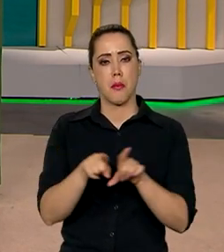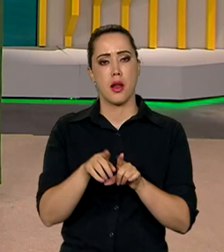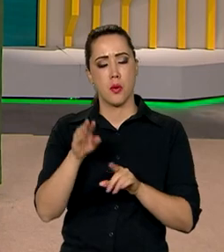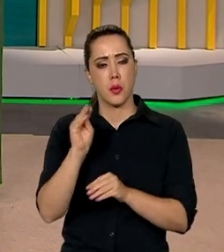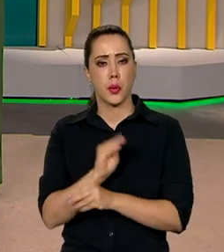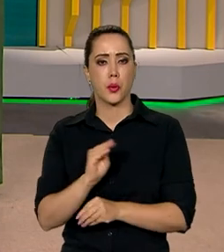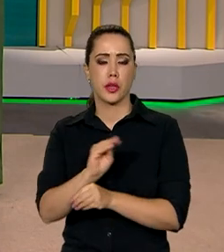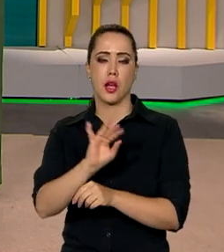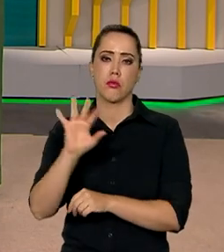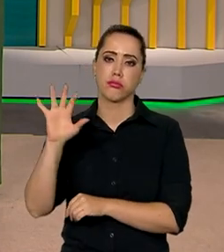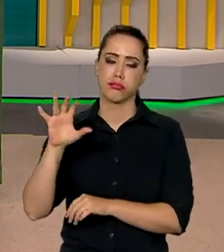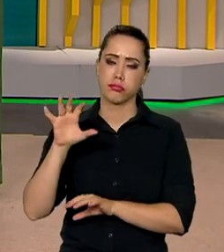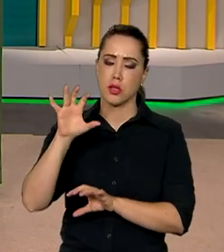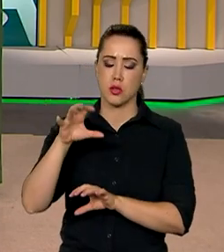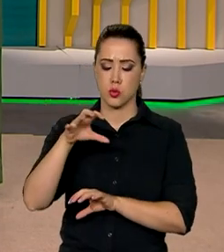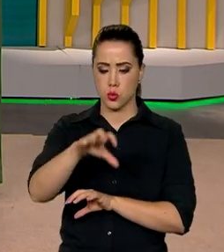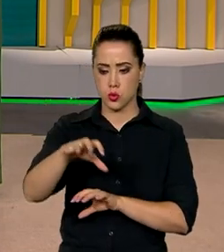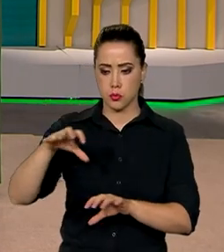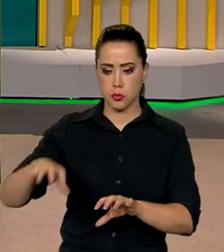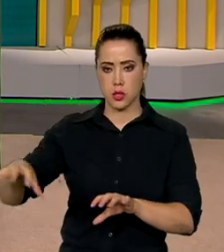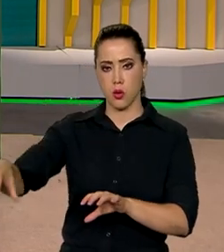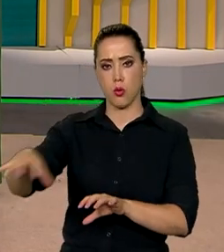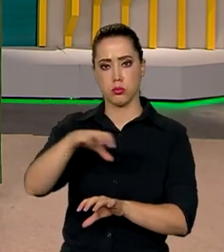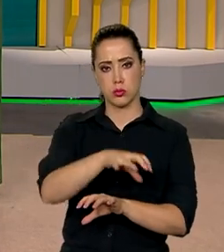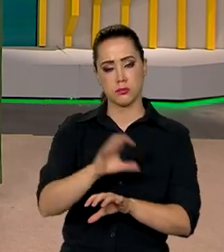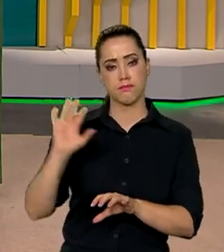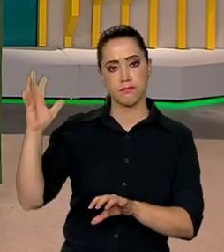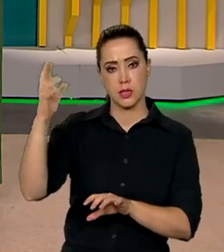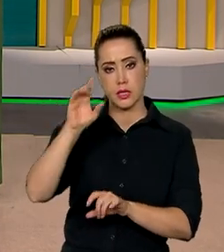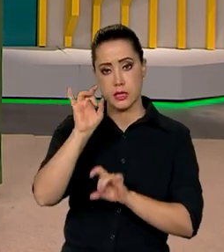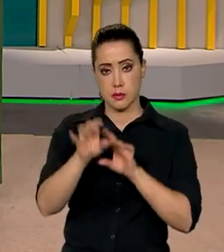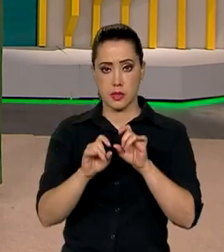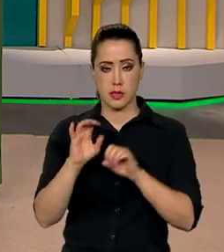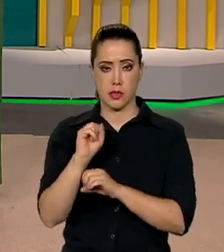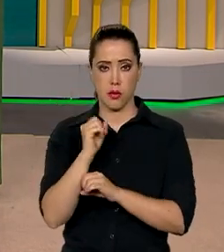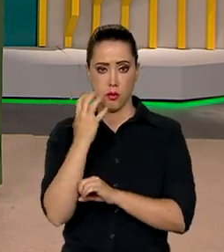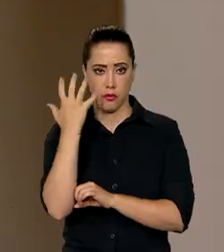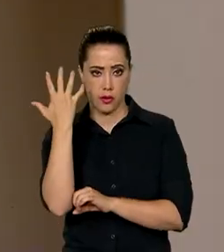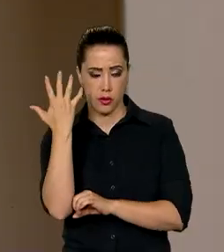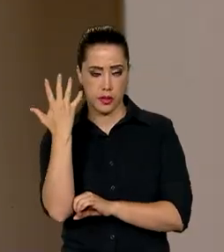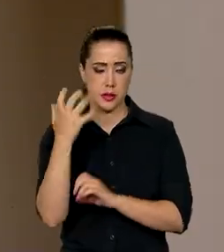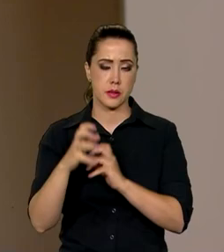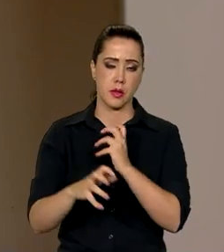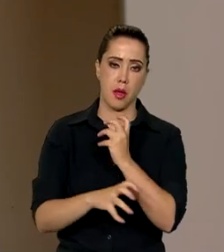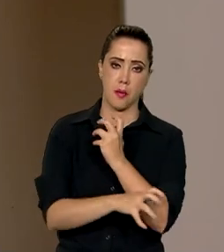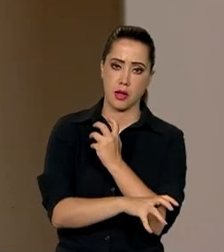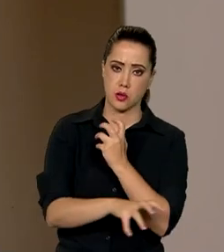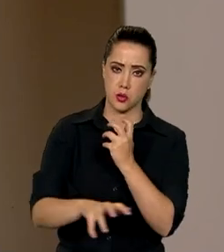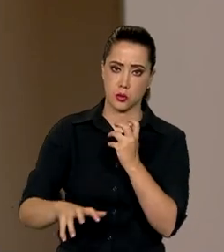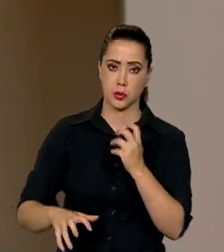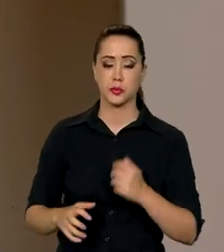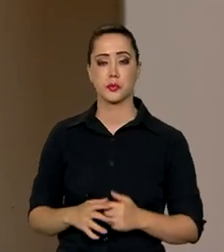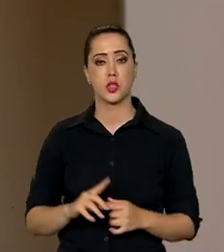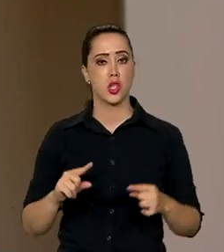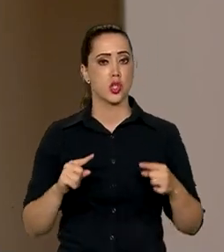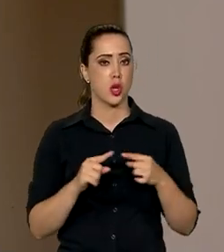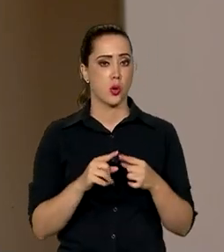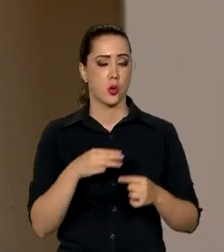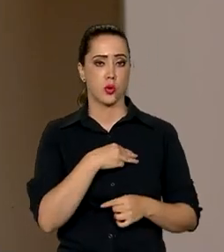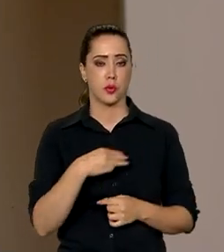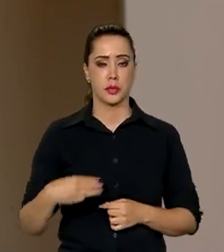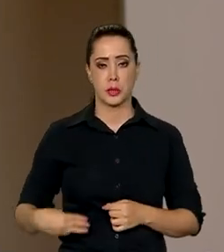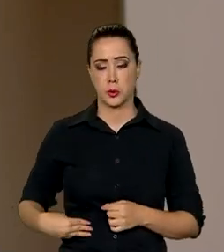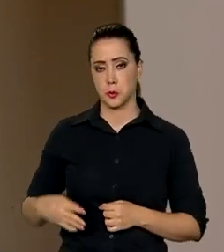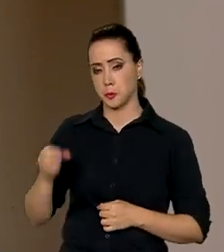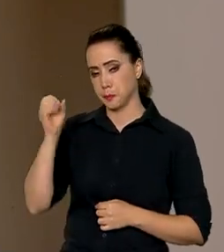preservação ambiental dos biomas brasileiros, em especial a floresta amazônica. Segundo o ministro Alexandre Padilha,